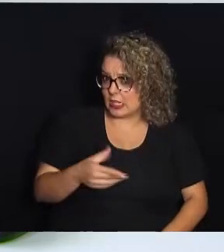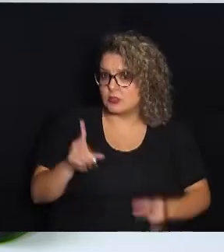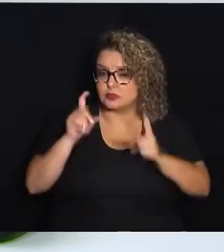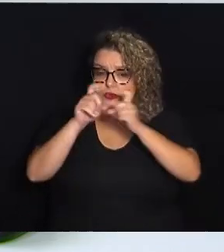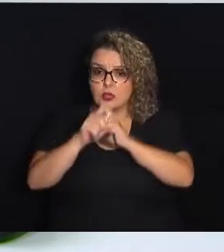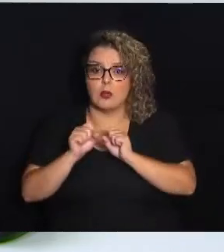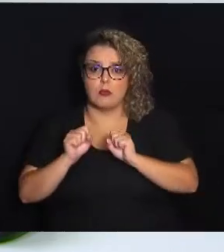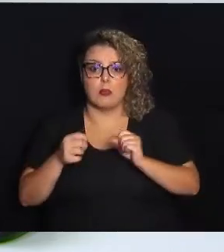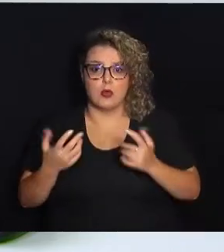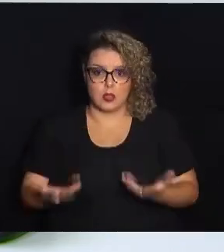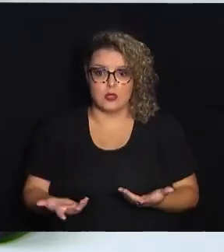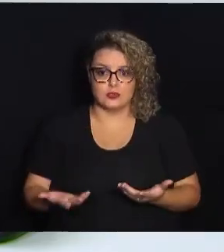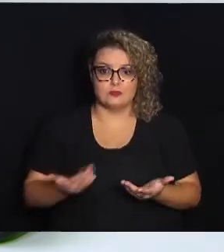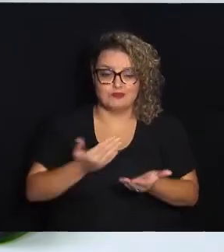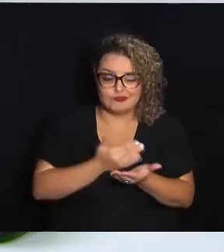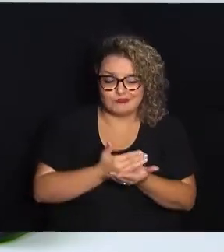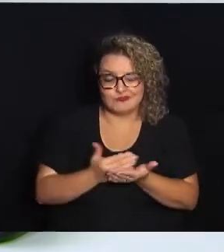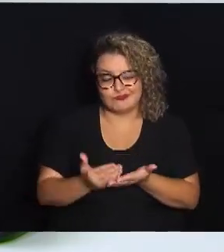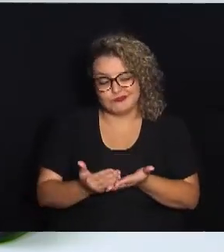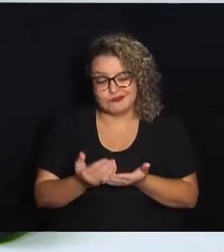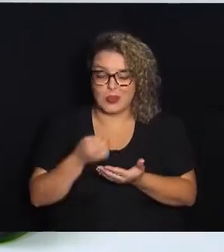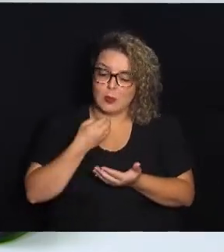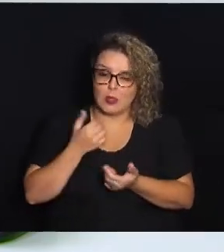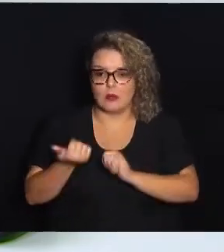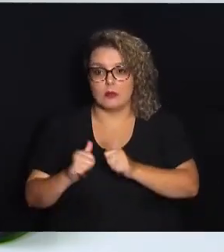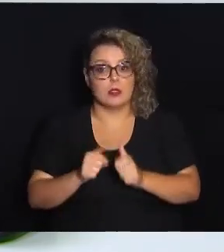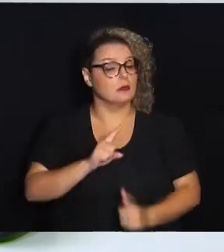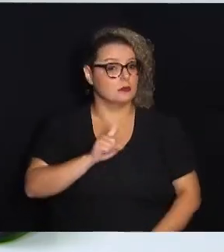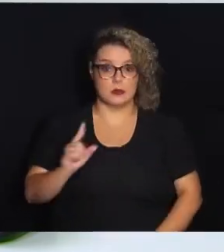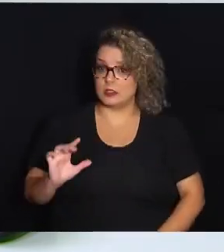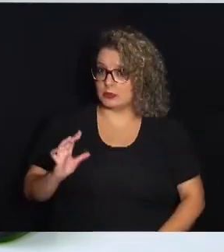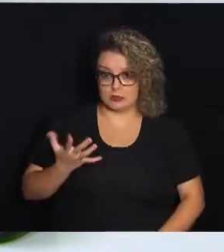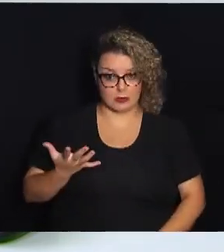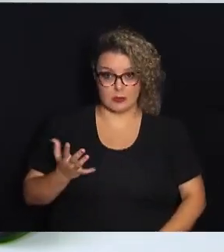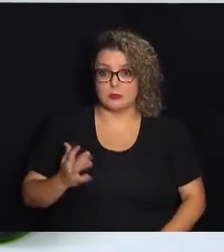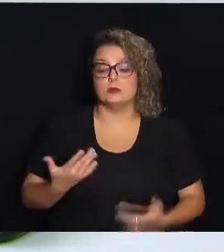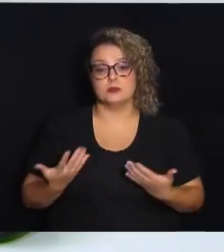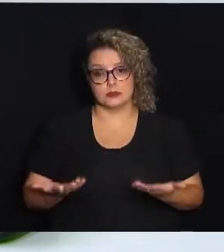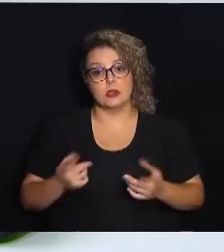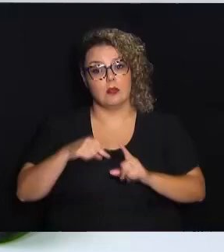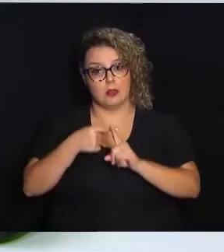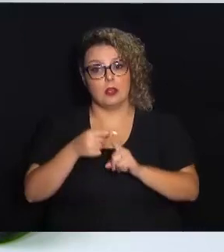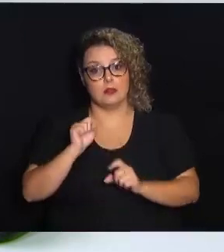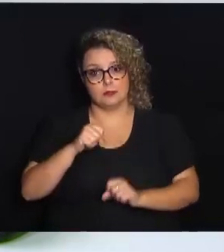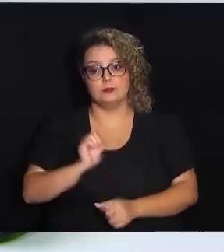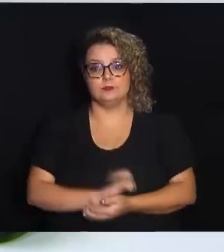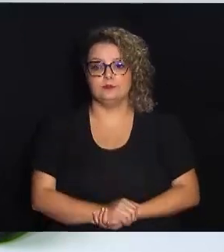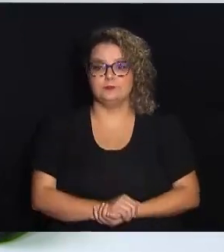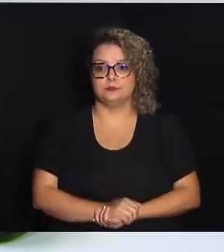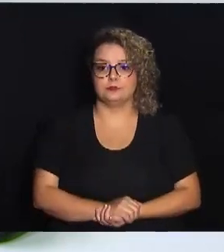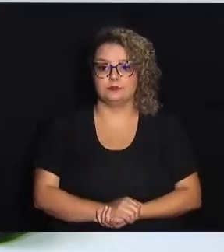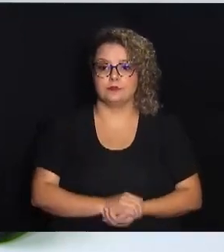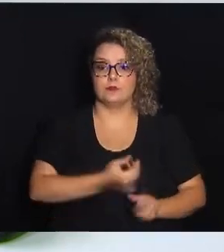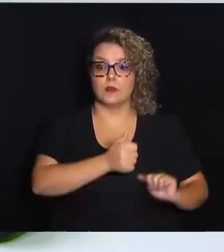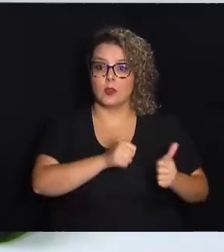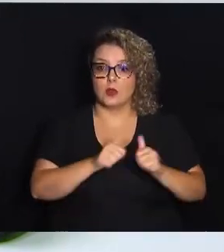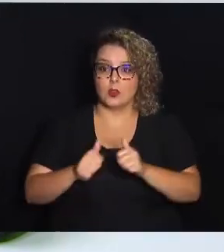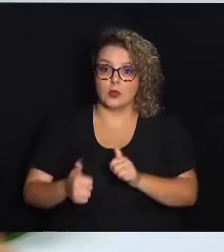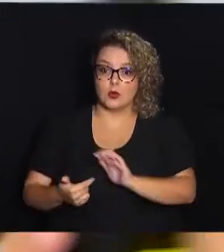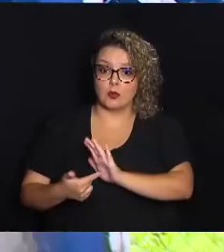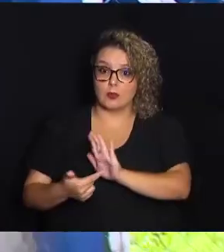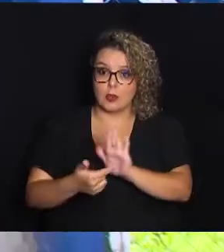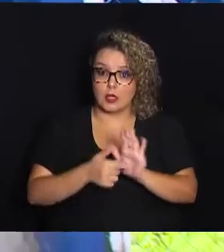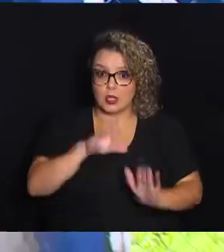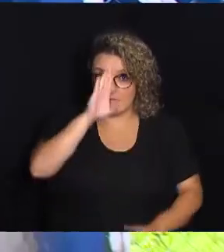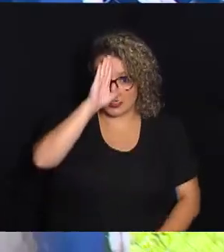pensa que tudo que é novo, que é difícil, pode ser de início não tão bem avaliado e isso não aconteceu, então isso é muito positivo sim.